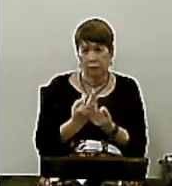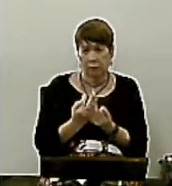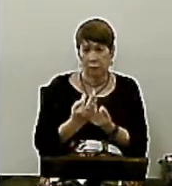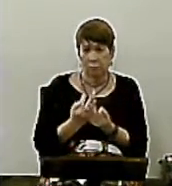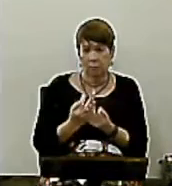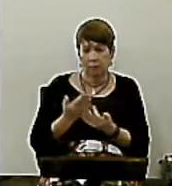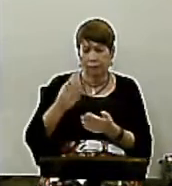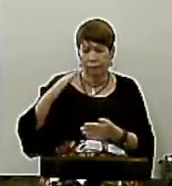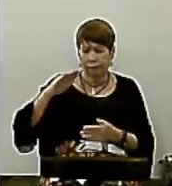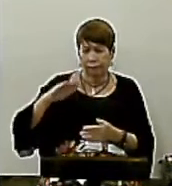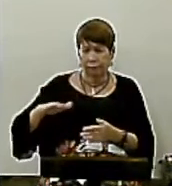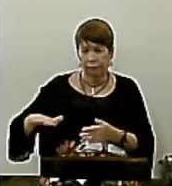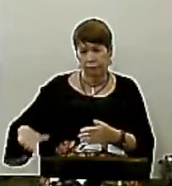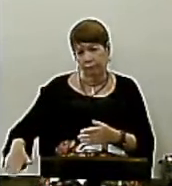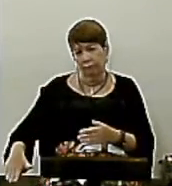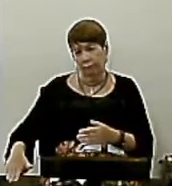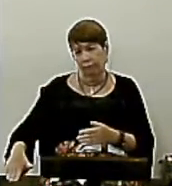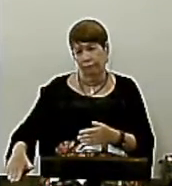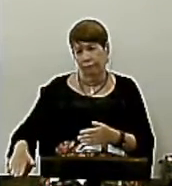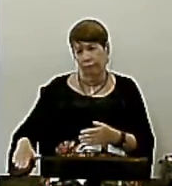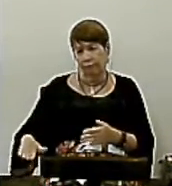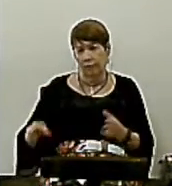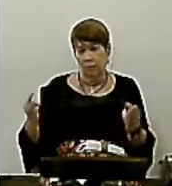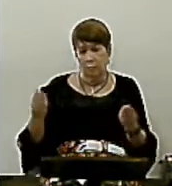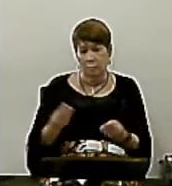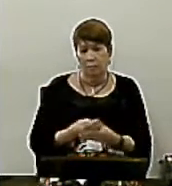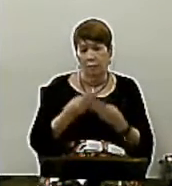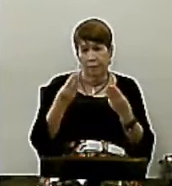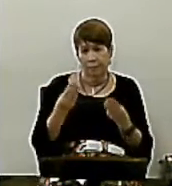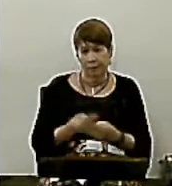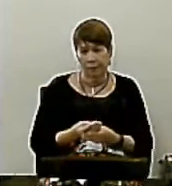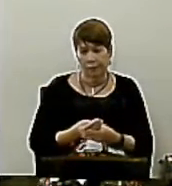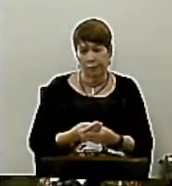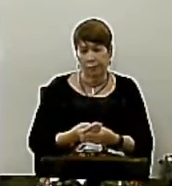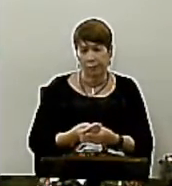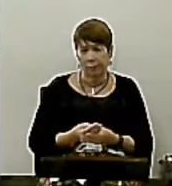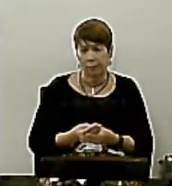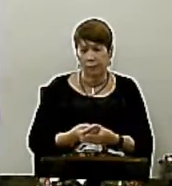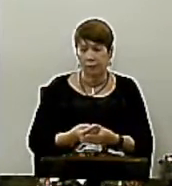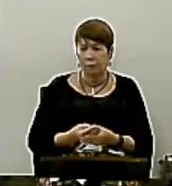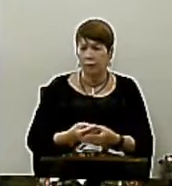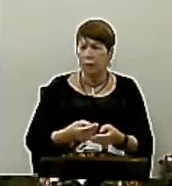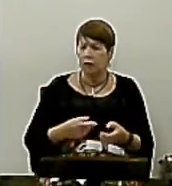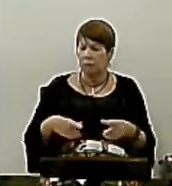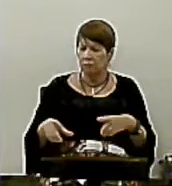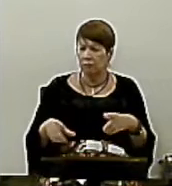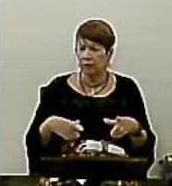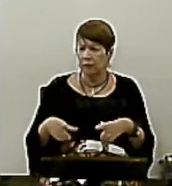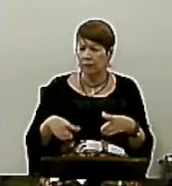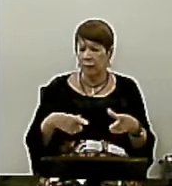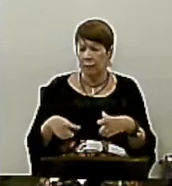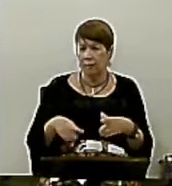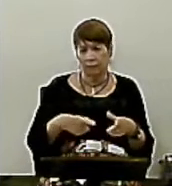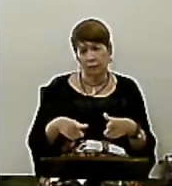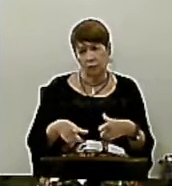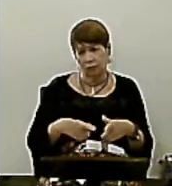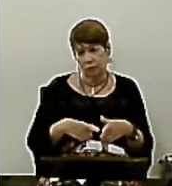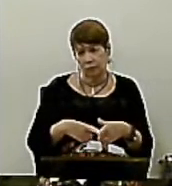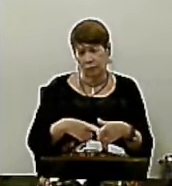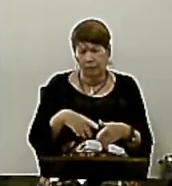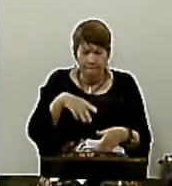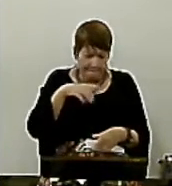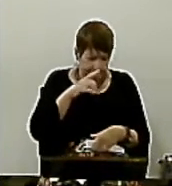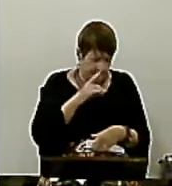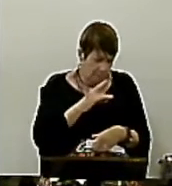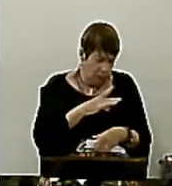menor De Israel E eu estou Aqui Arrumando O trigo No lagar Porque Na mó Não dá Morrendo